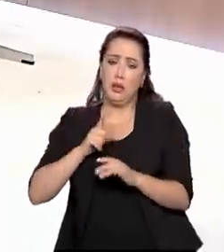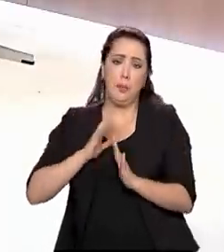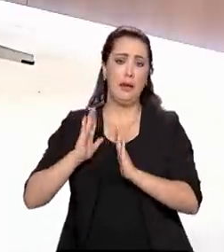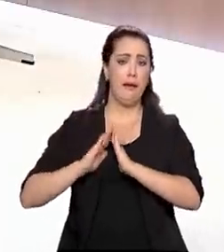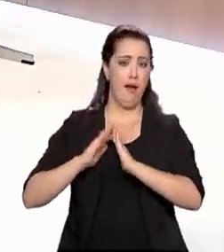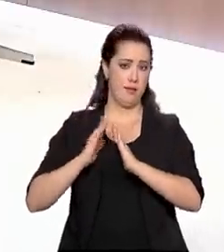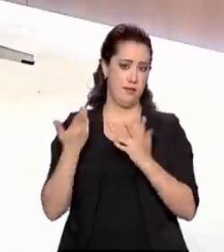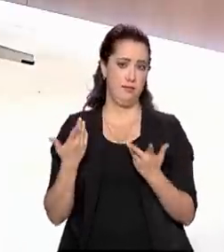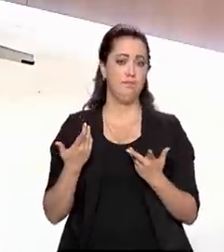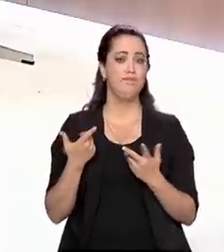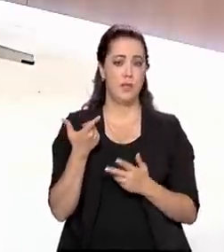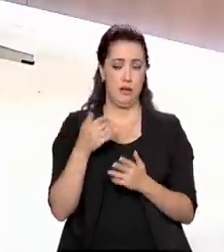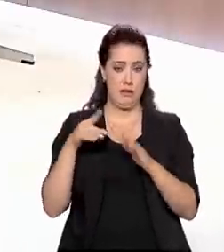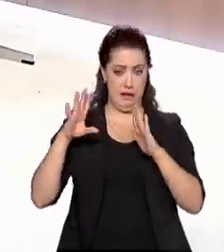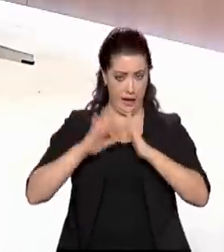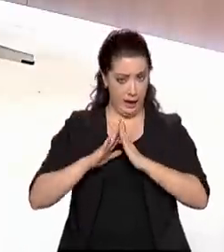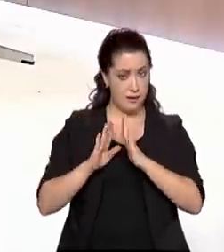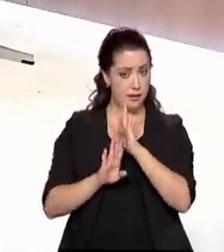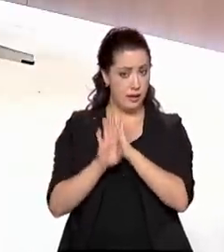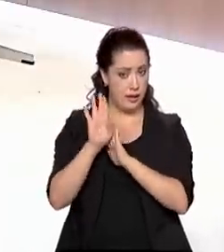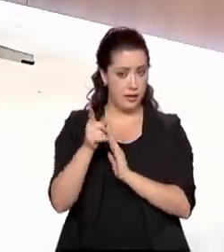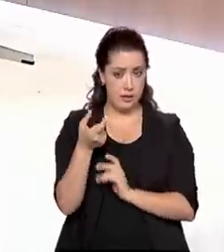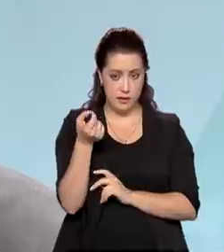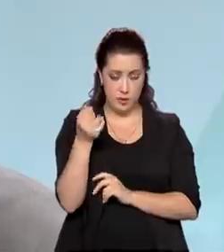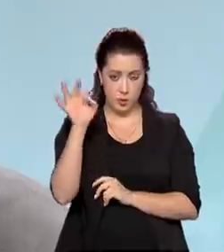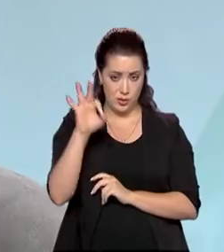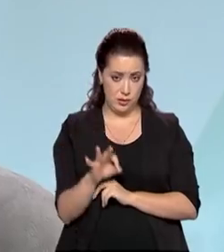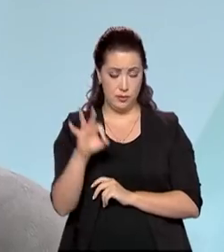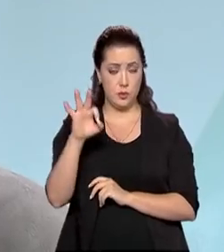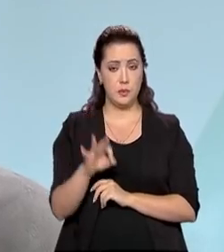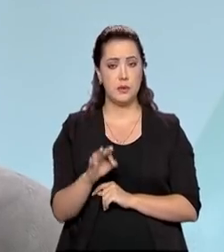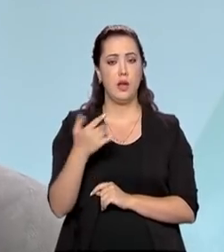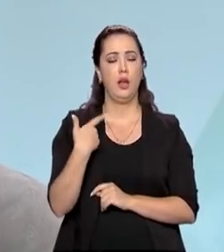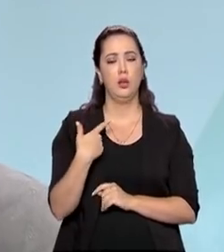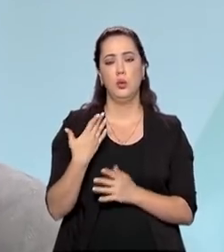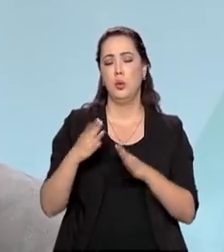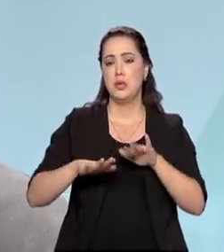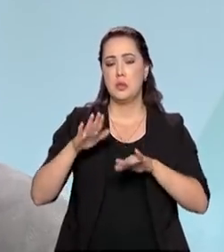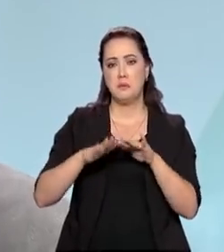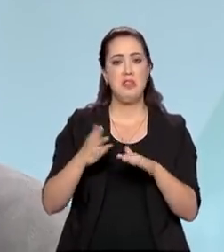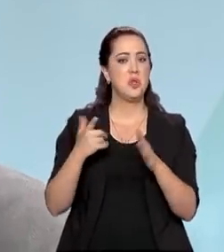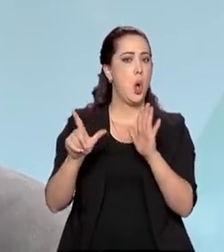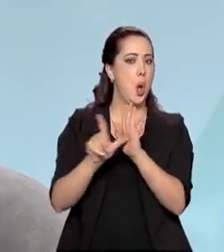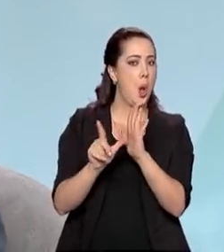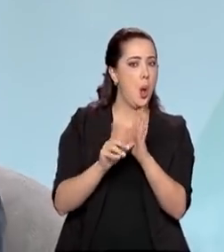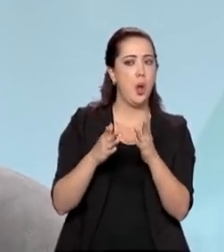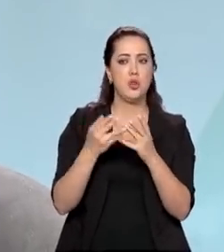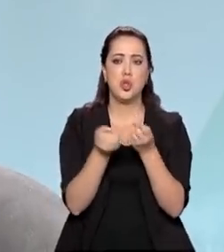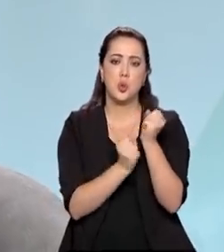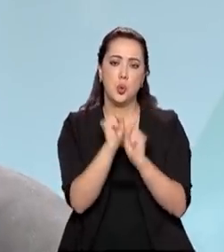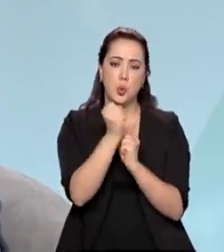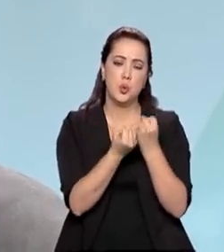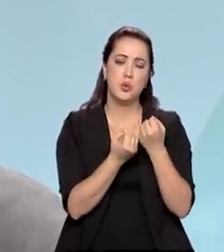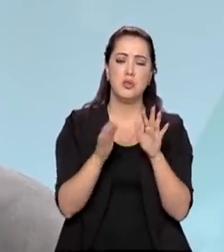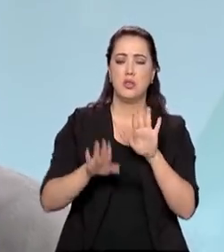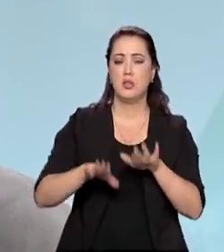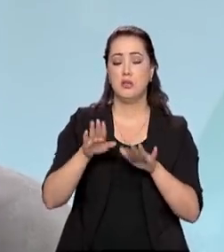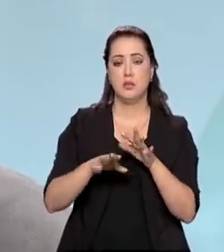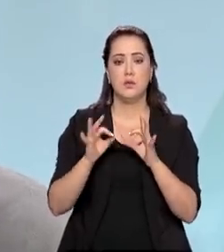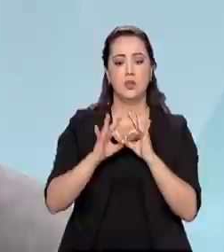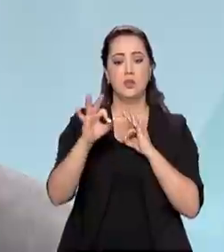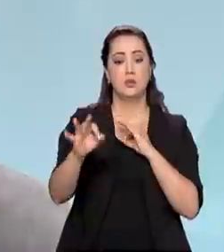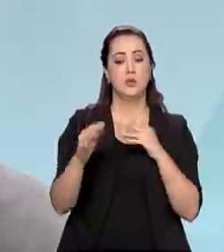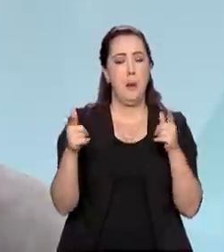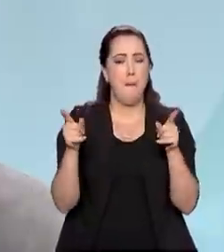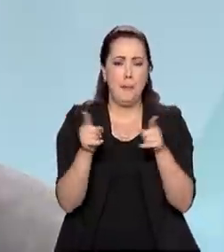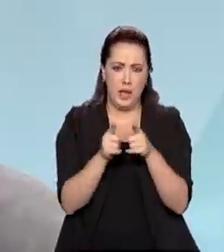aquelas energia solar, que são colocadas em telhado de residência, de comércio, de indústrias e até remotamente, mas de